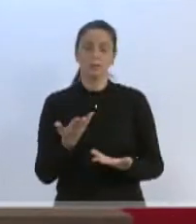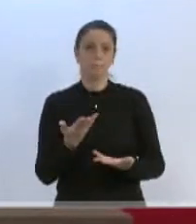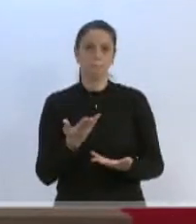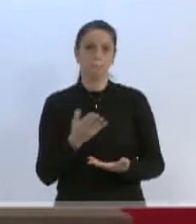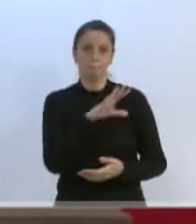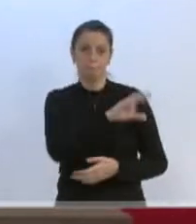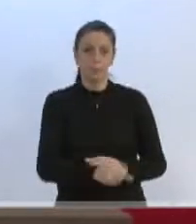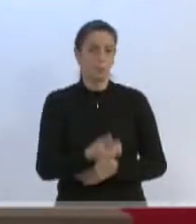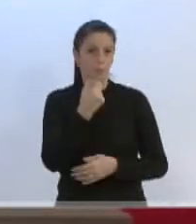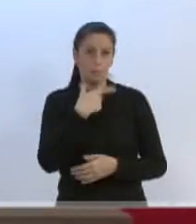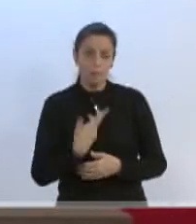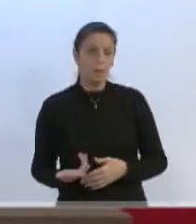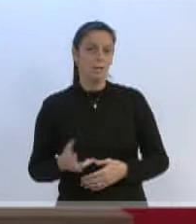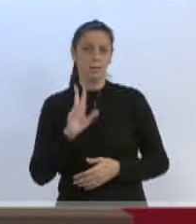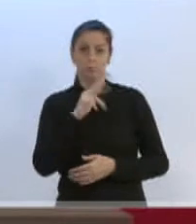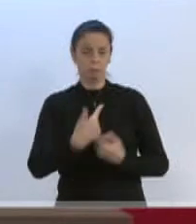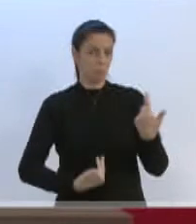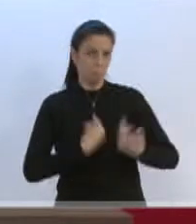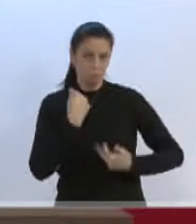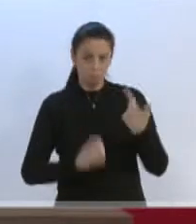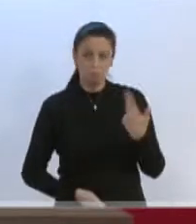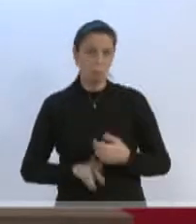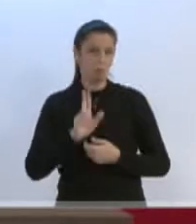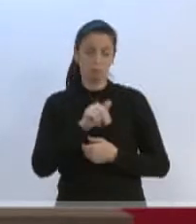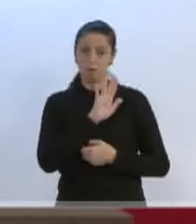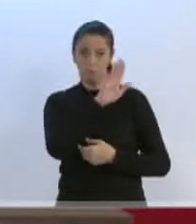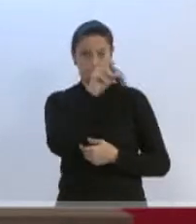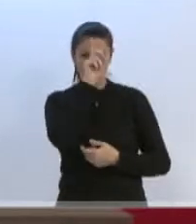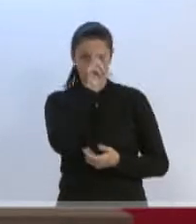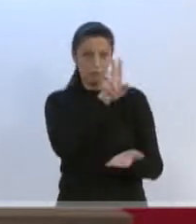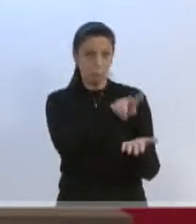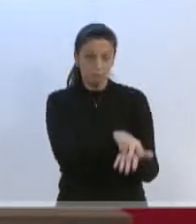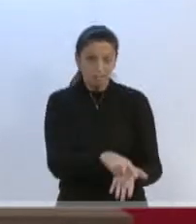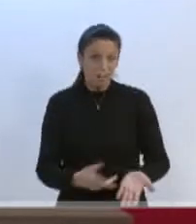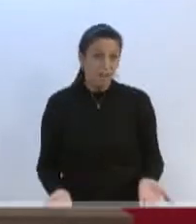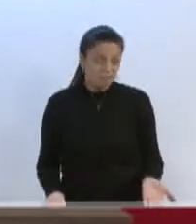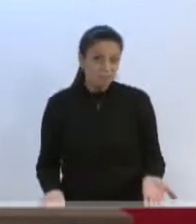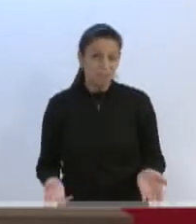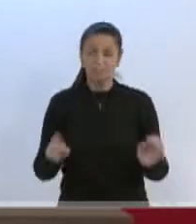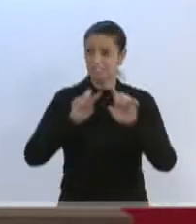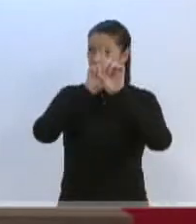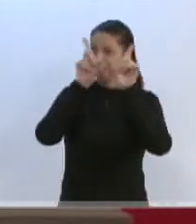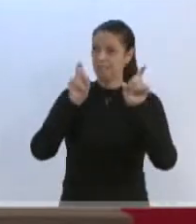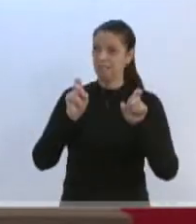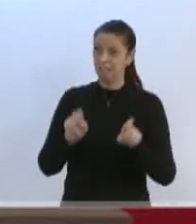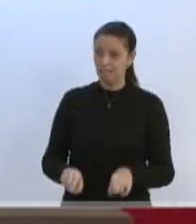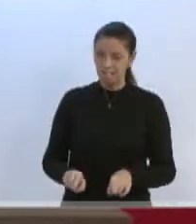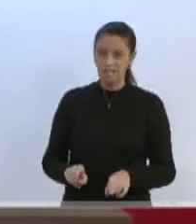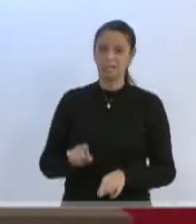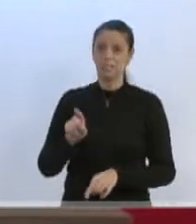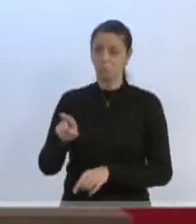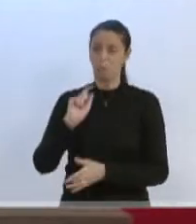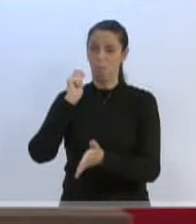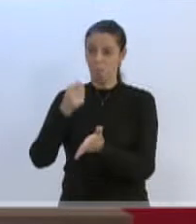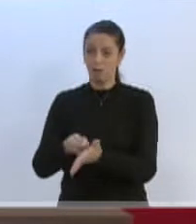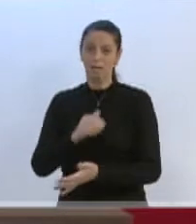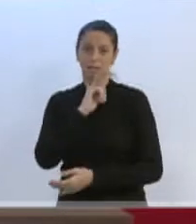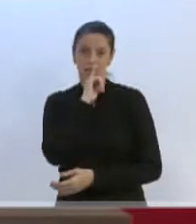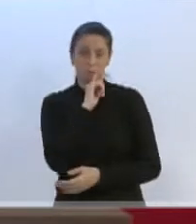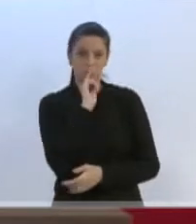remédio? Você nunca precisou fazer uma cirurgia? Você nunca ficou internado? Será que seus impostos, você paga o seu IPTU, dá para isso?